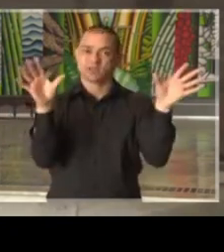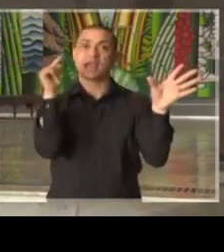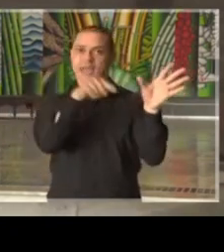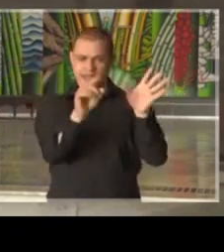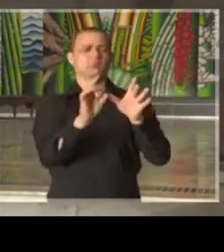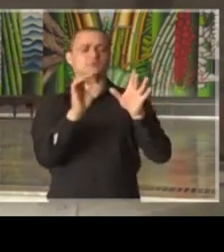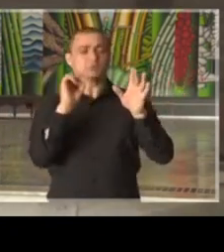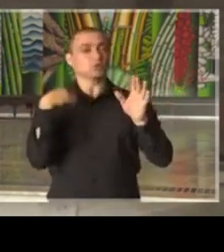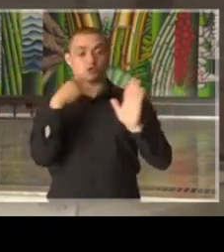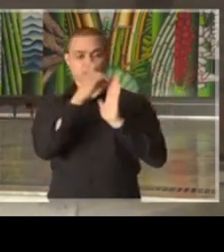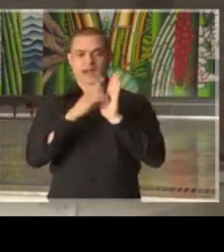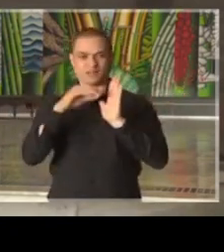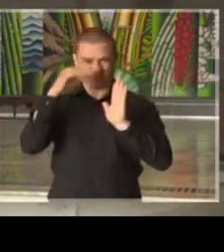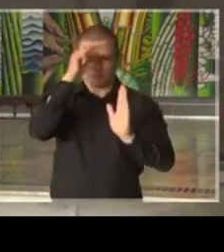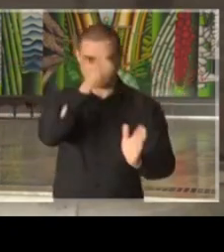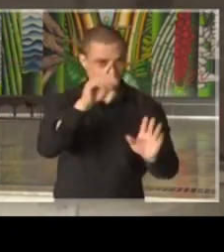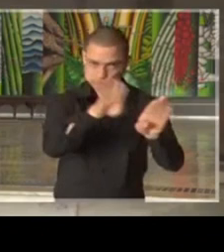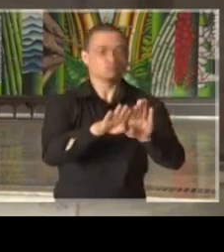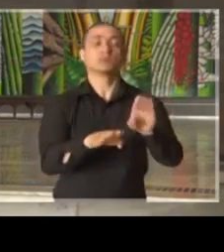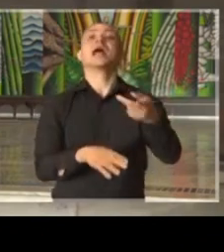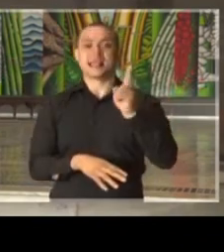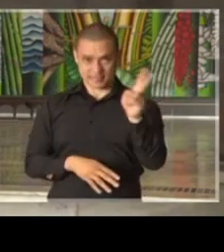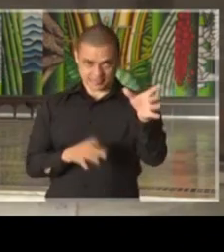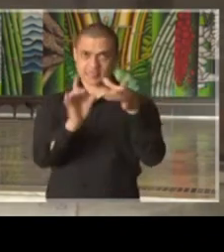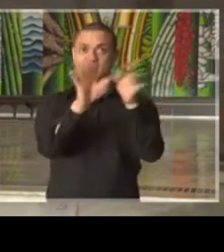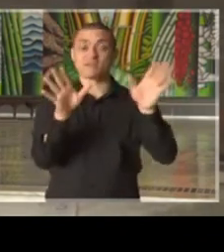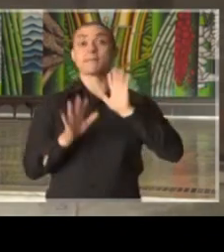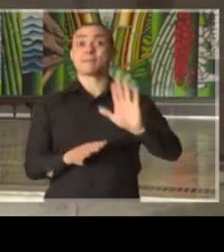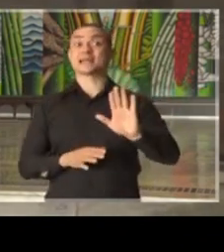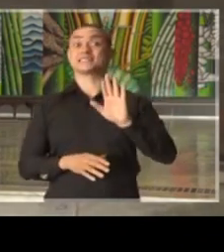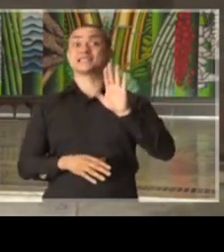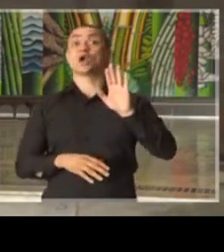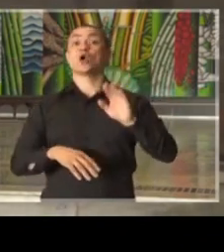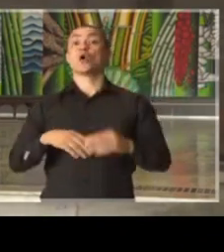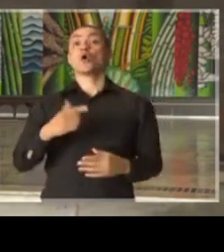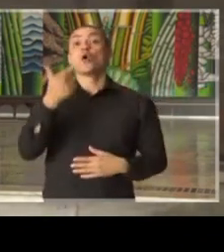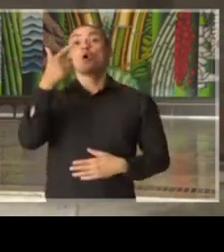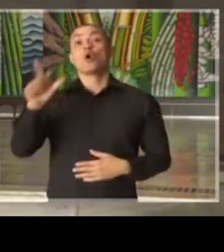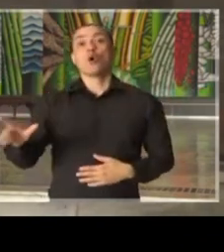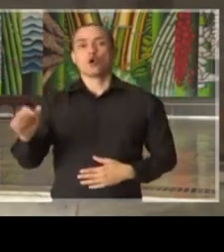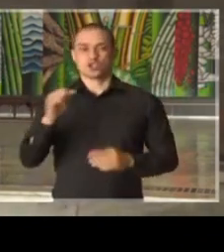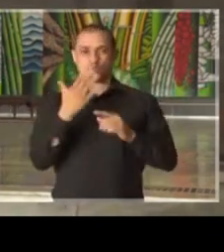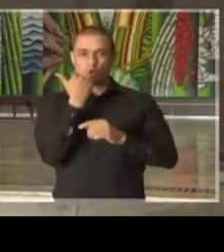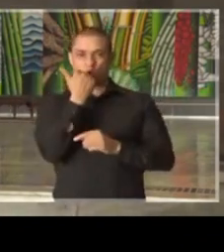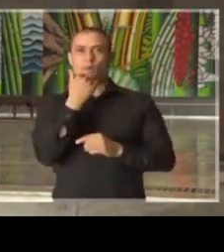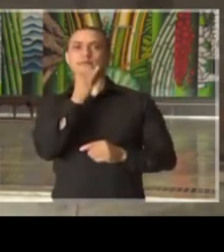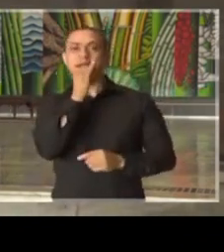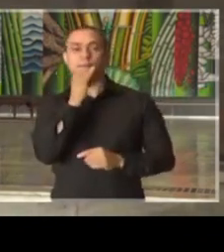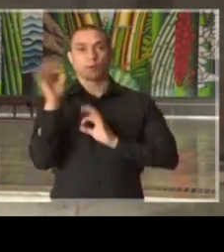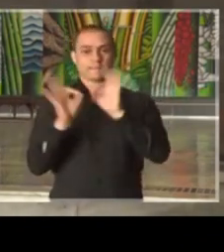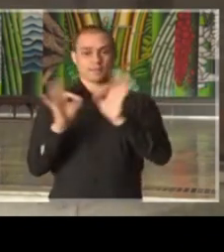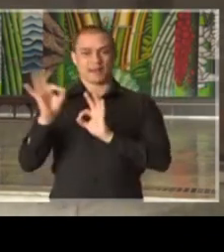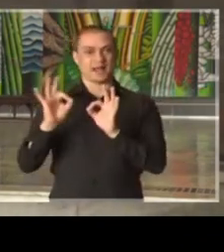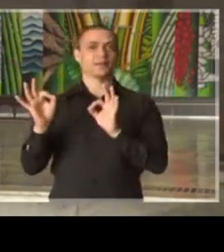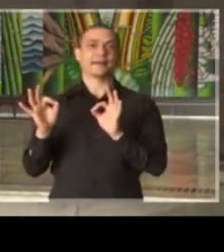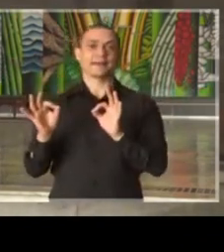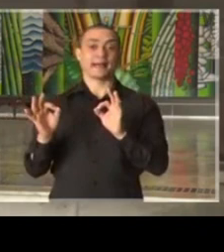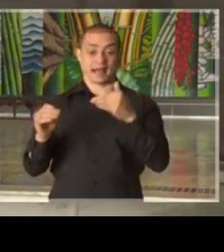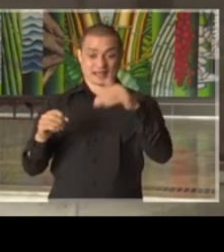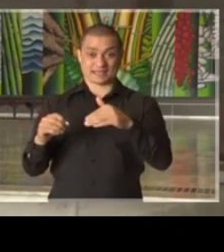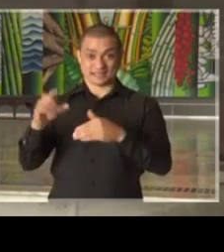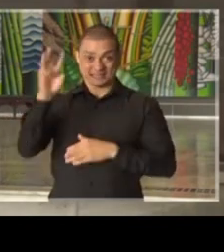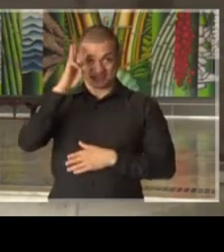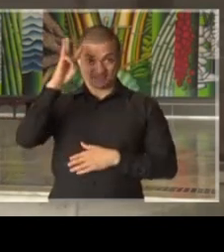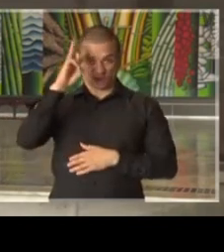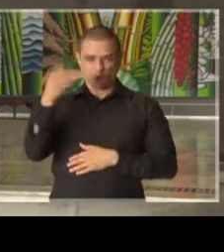autorizadas a funcionar. No entanto, serviços de alimentação preparada a partir da